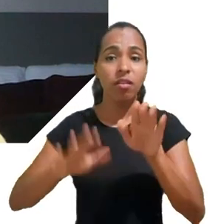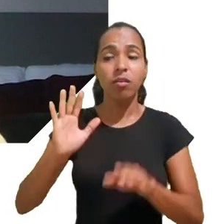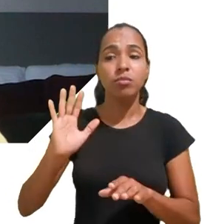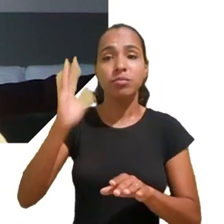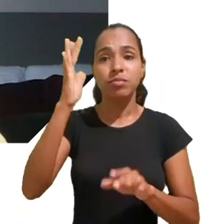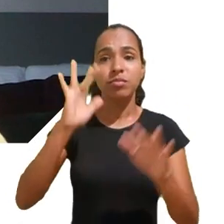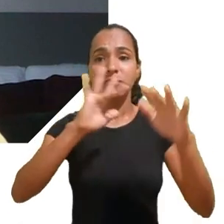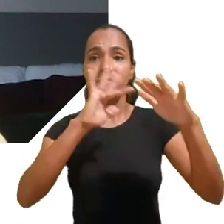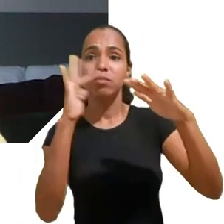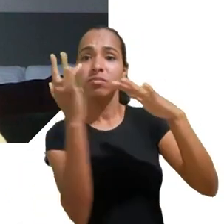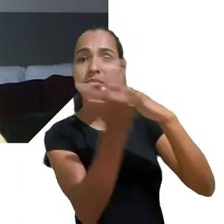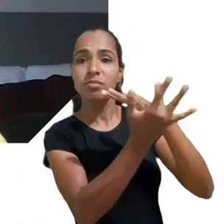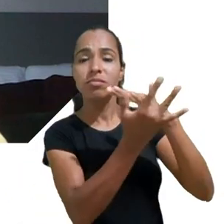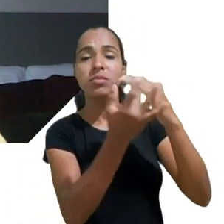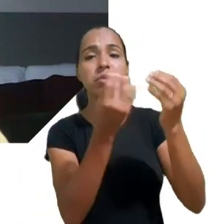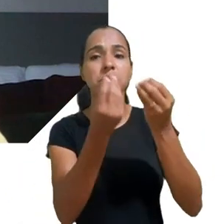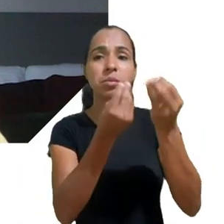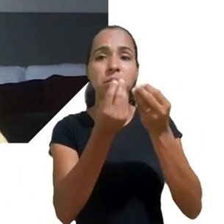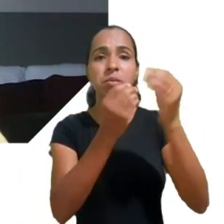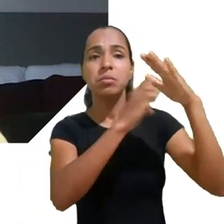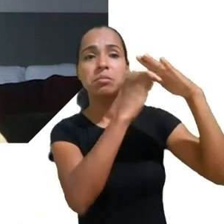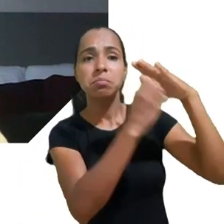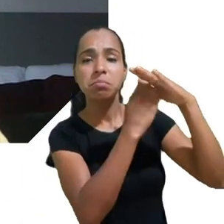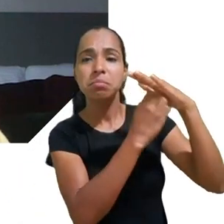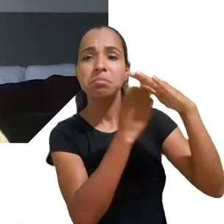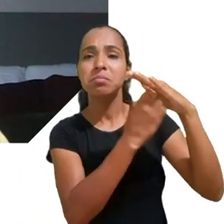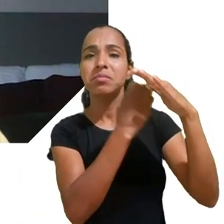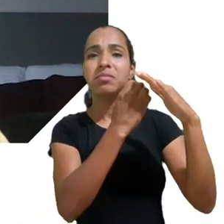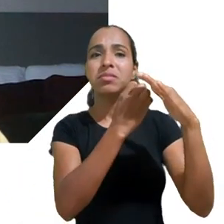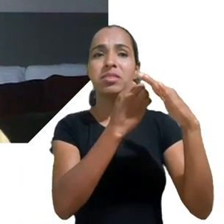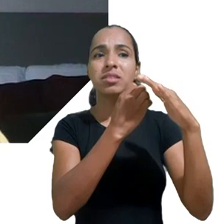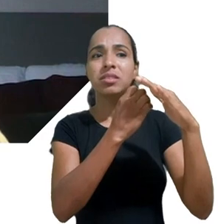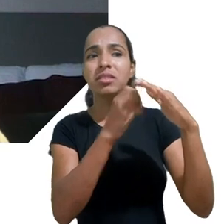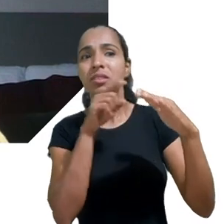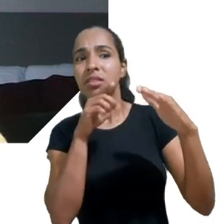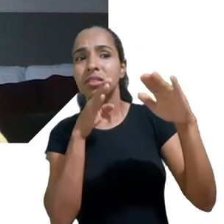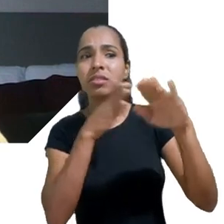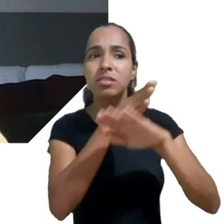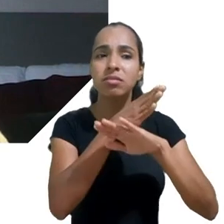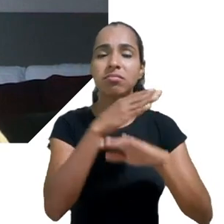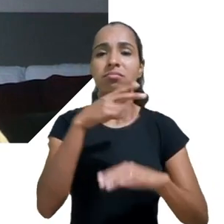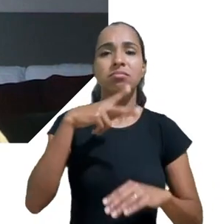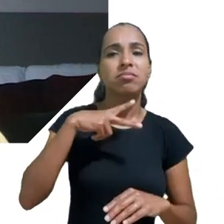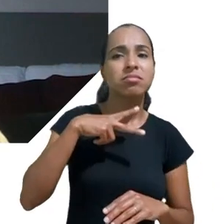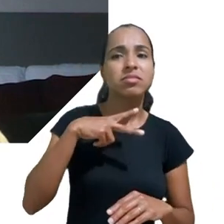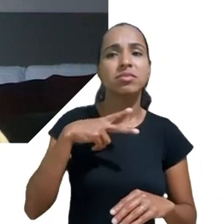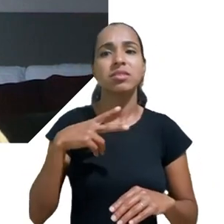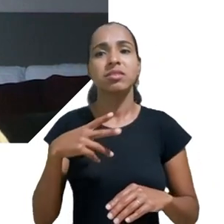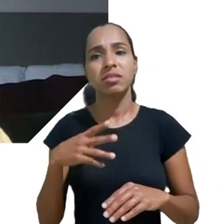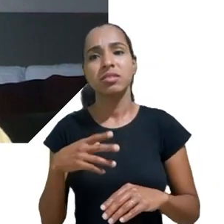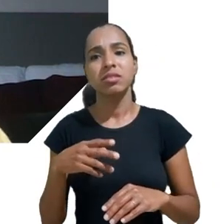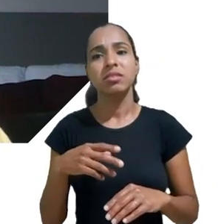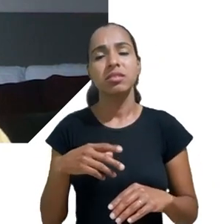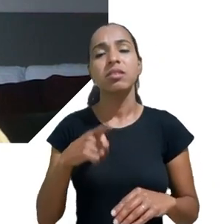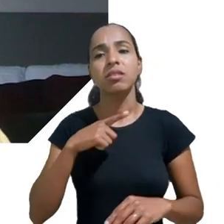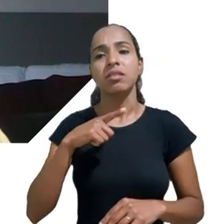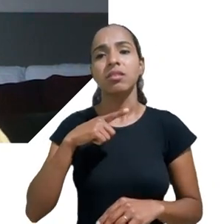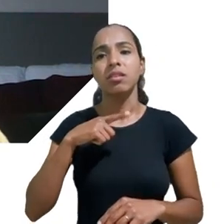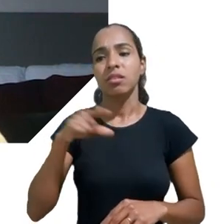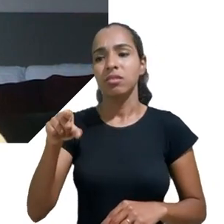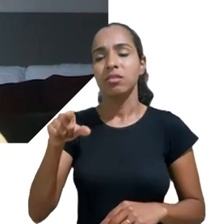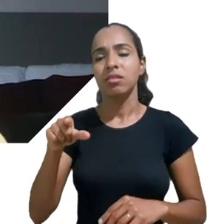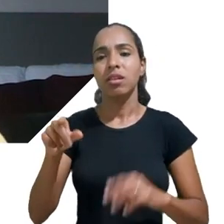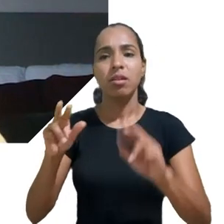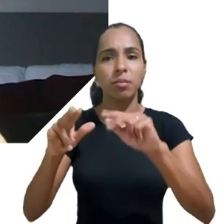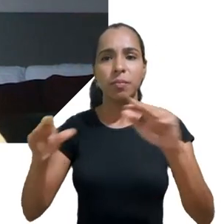corporativas, que são domínios privados e que, nesse sentido, afetam muito essas atividades e, consequentemente, a vida das